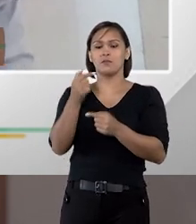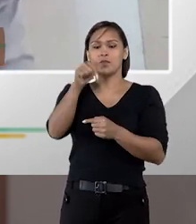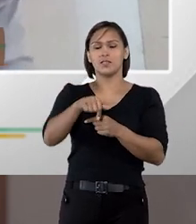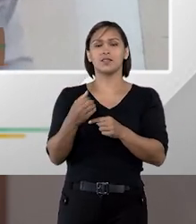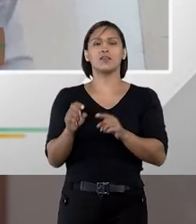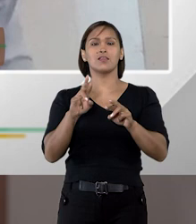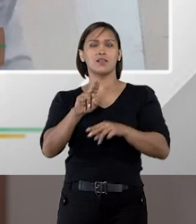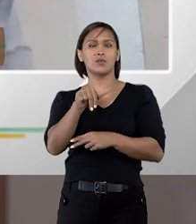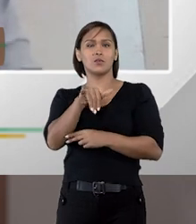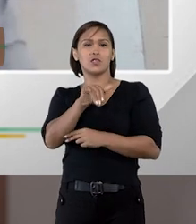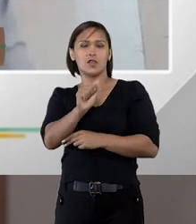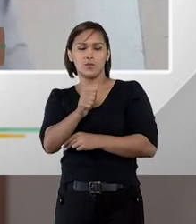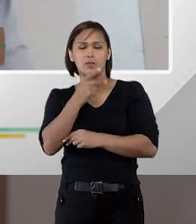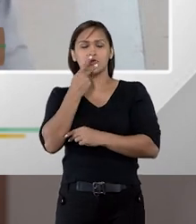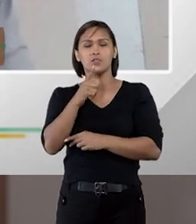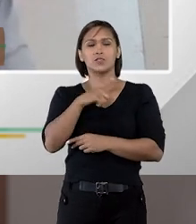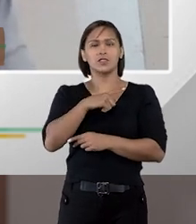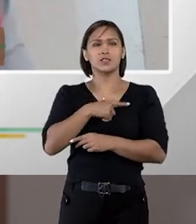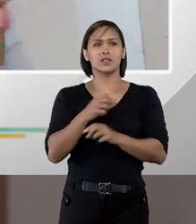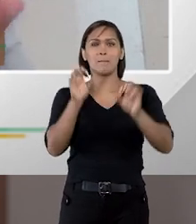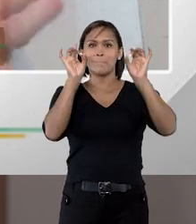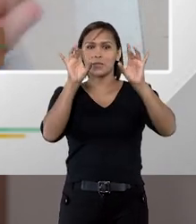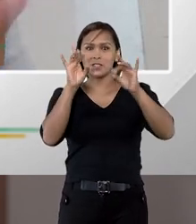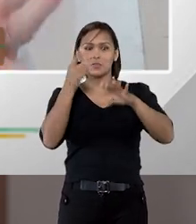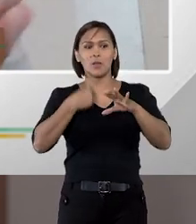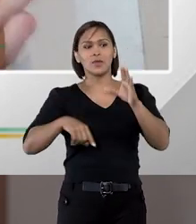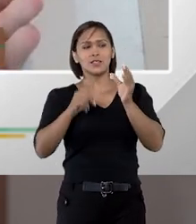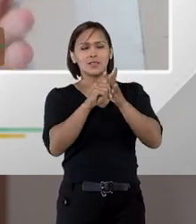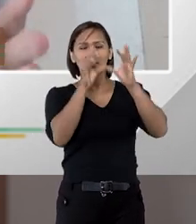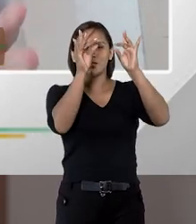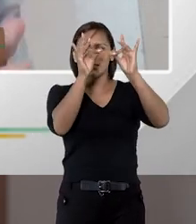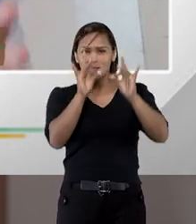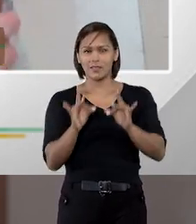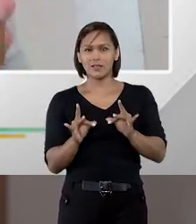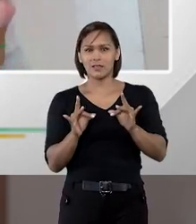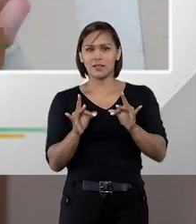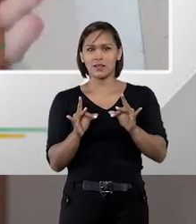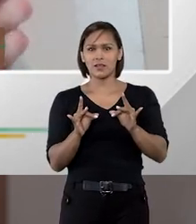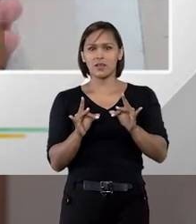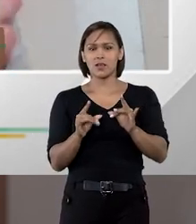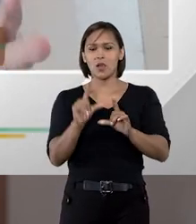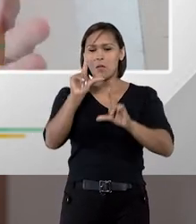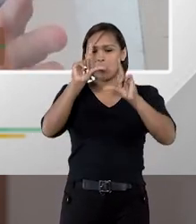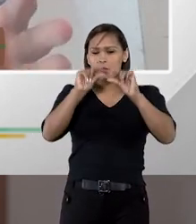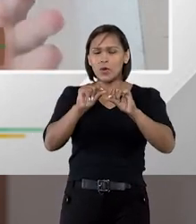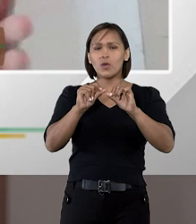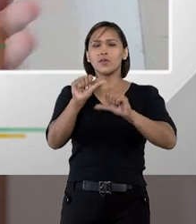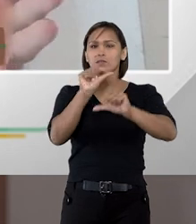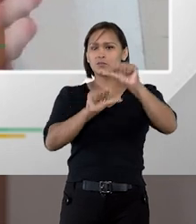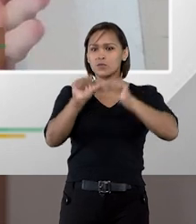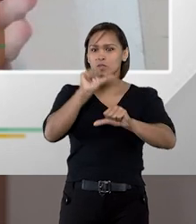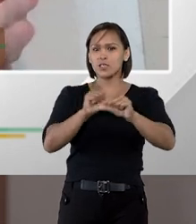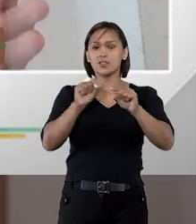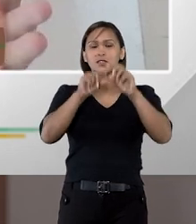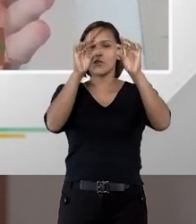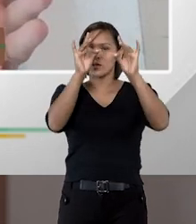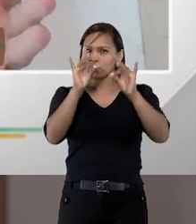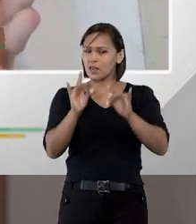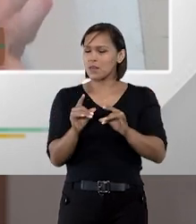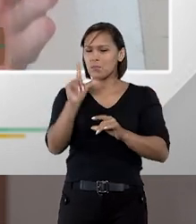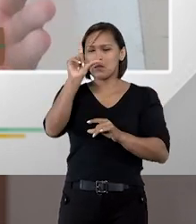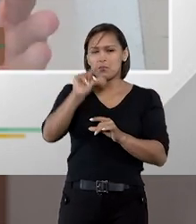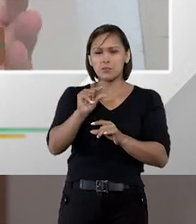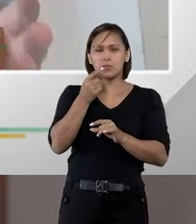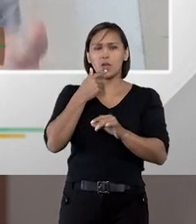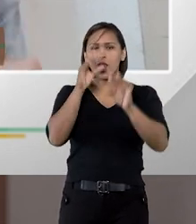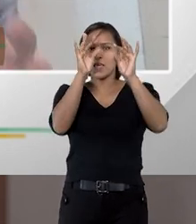mas aqui no âmbito da União, a gente tem, principalmente nesse detalhamento, poucas mudanças, né? No detalhamento a gente